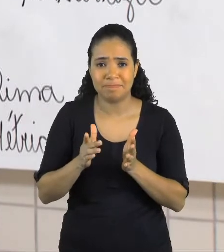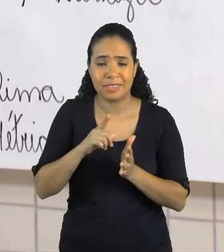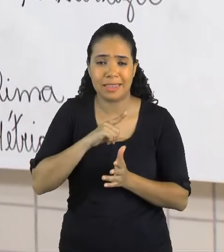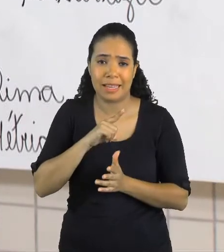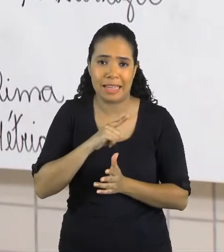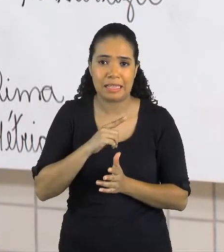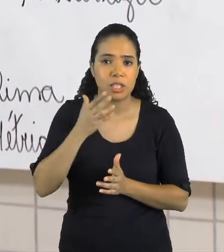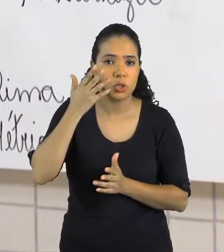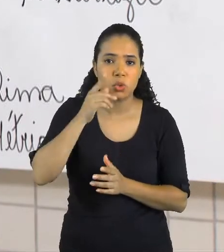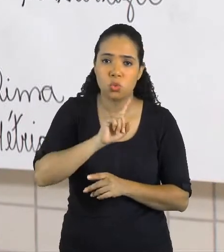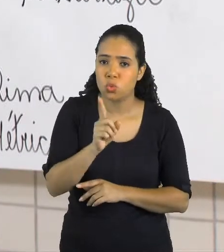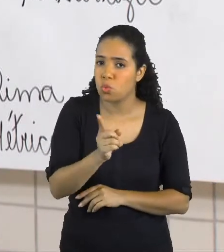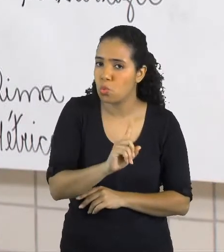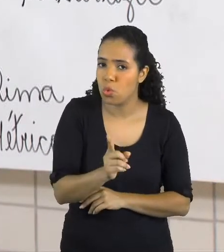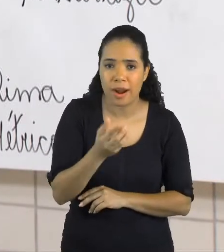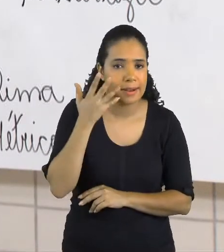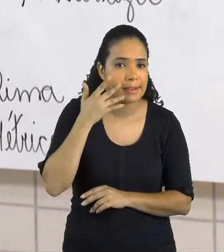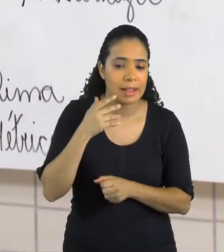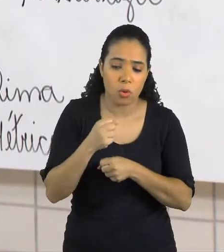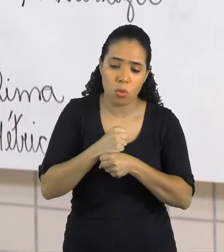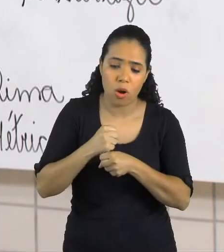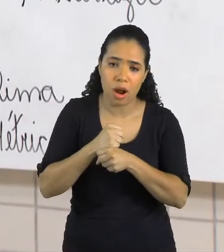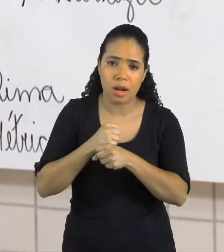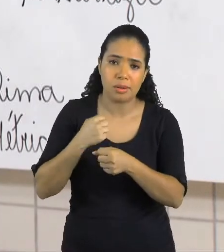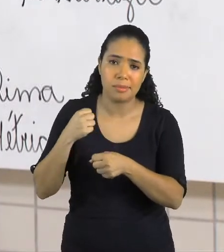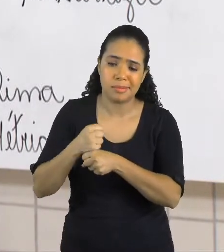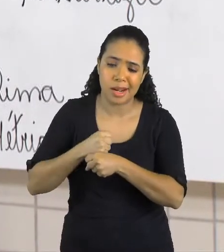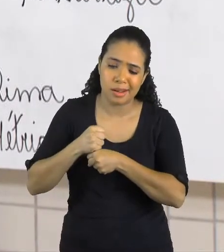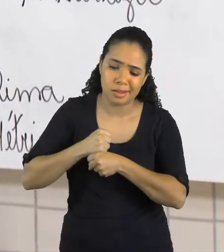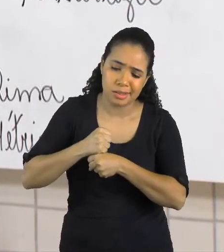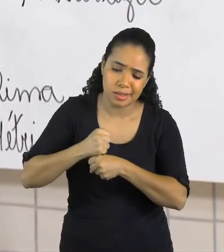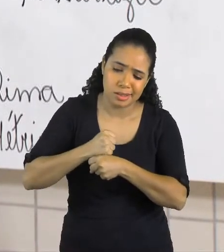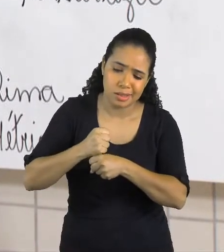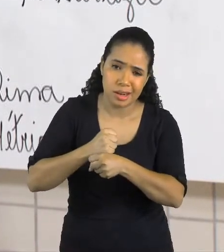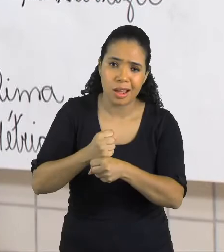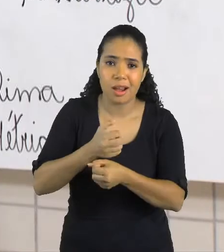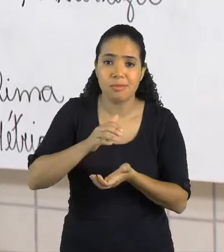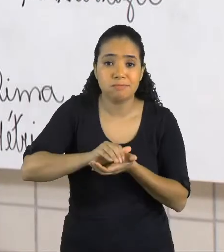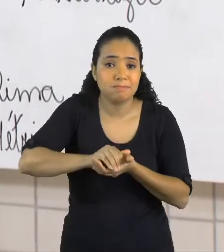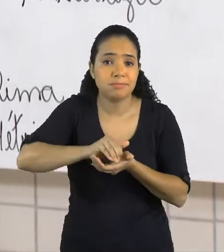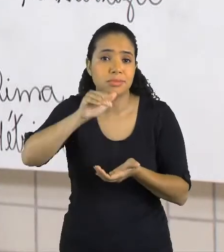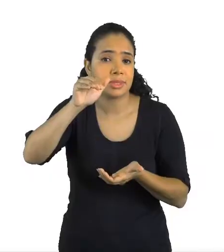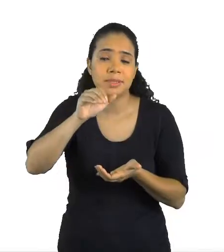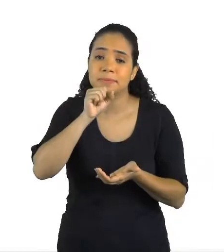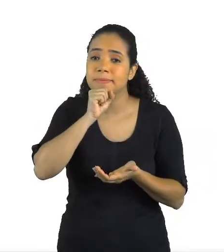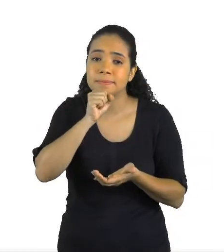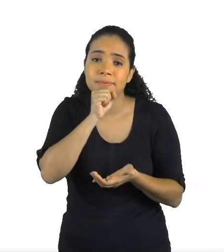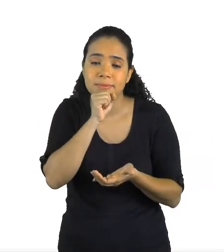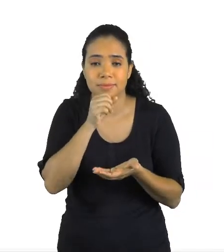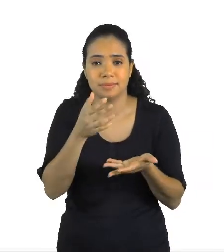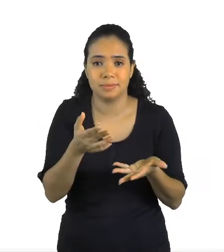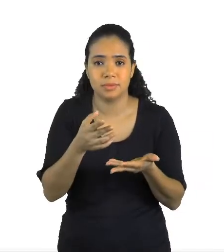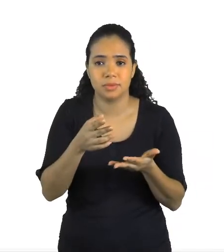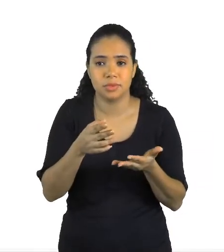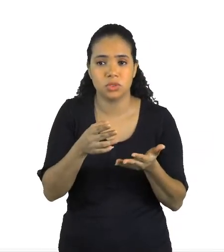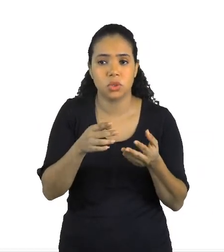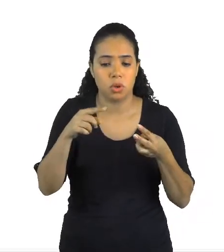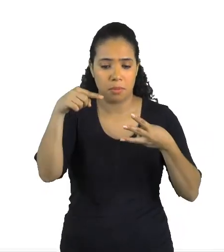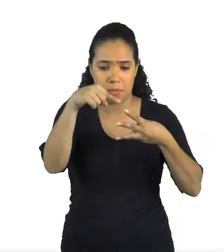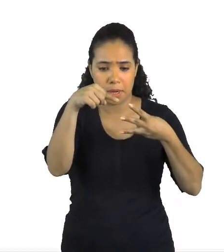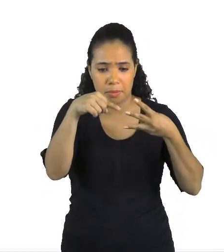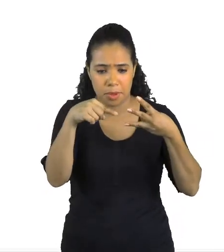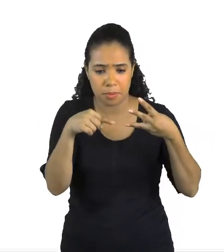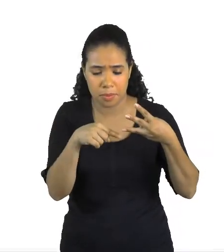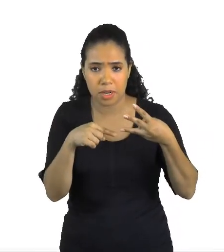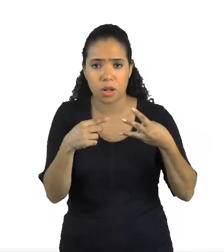os anos foram se passando e ele envelheceu. Releia os três poemas e responda. O que há em